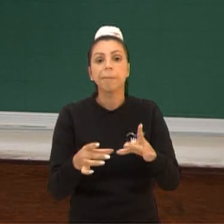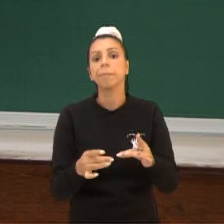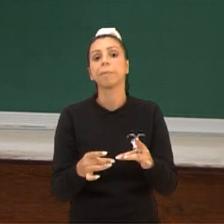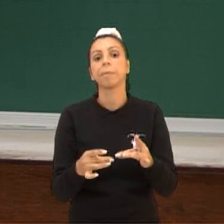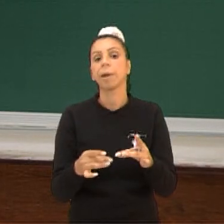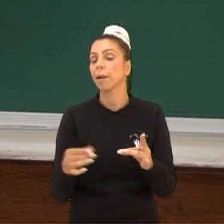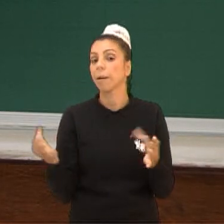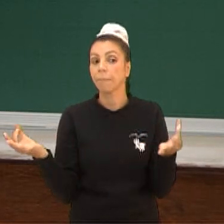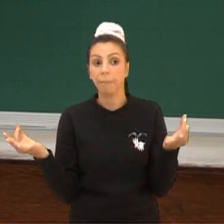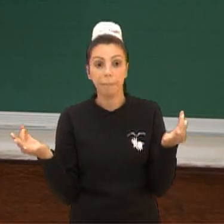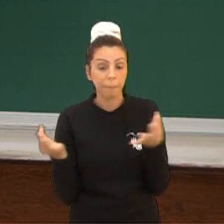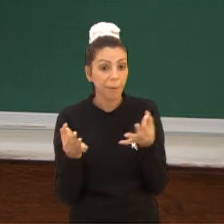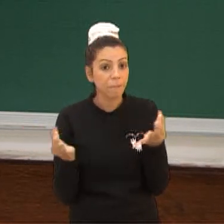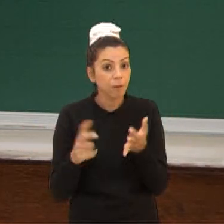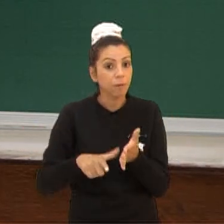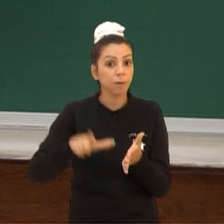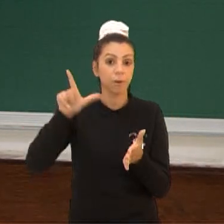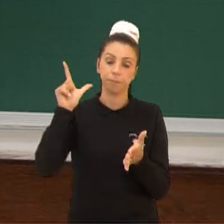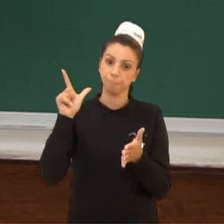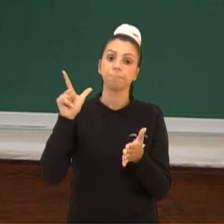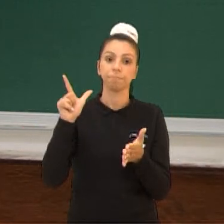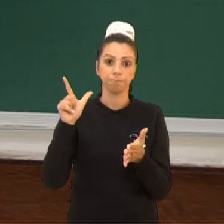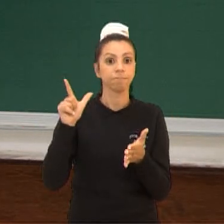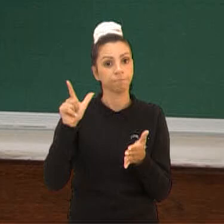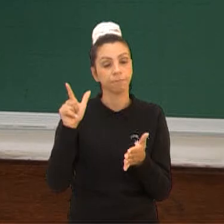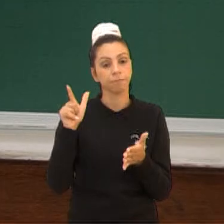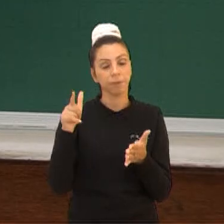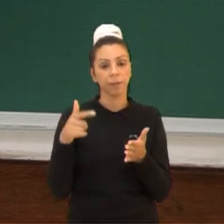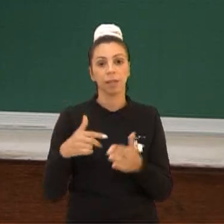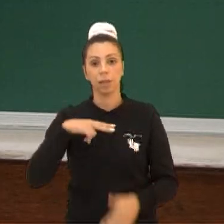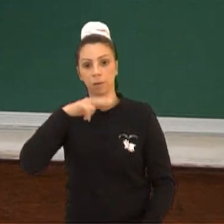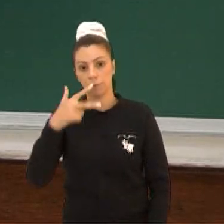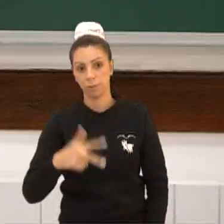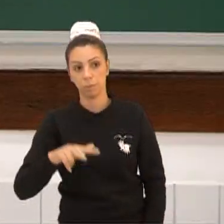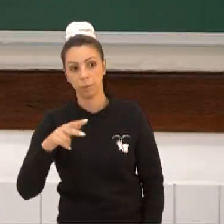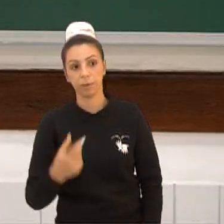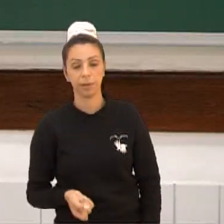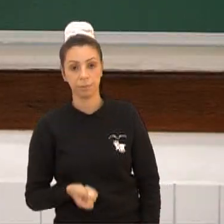existia antes era muito grande. E é uma coisa que assombrou bastante.